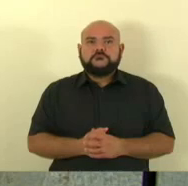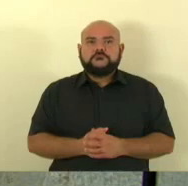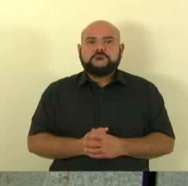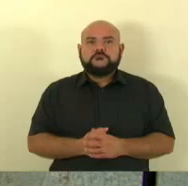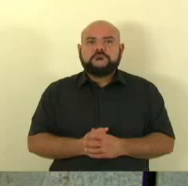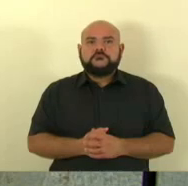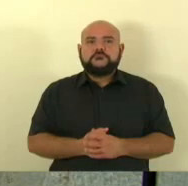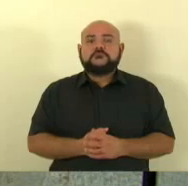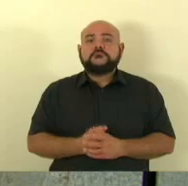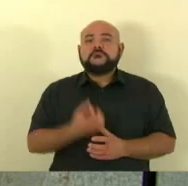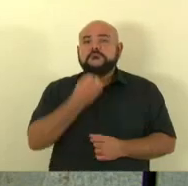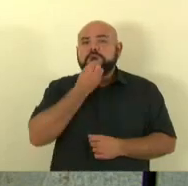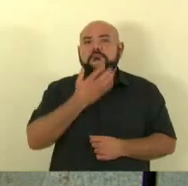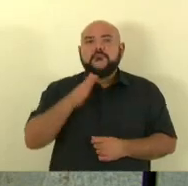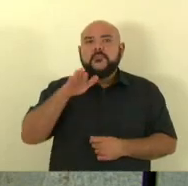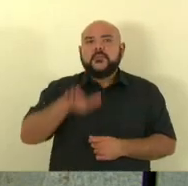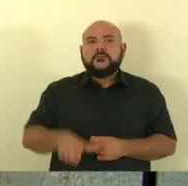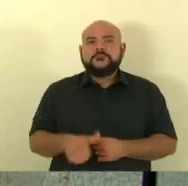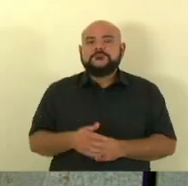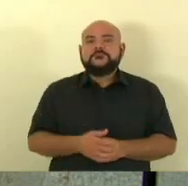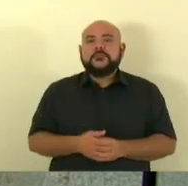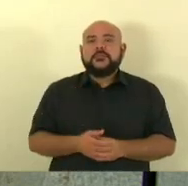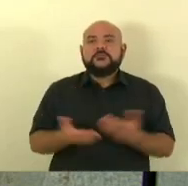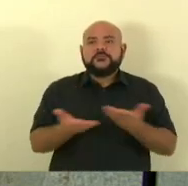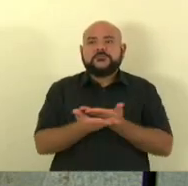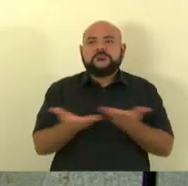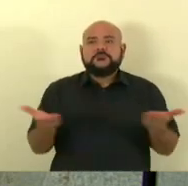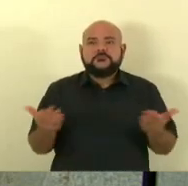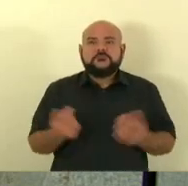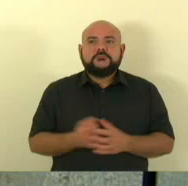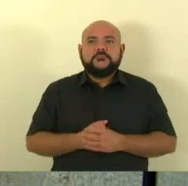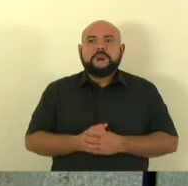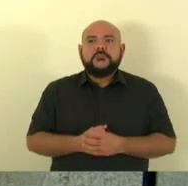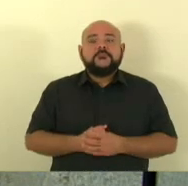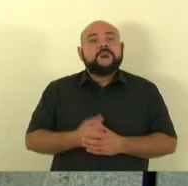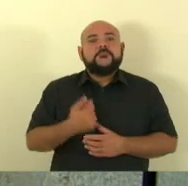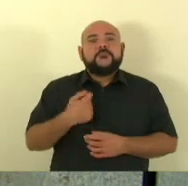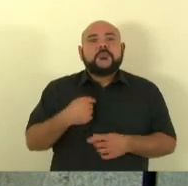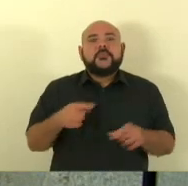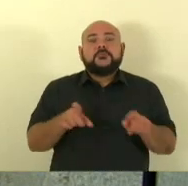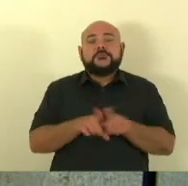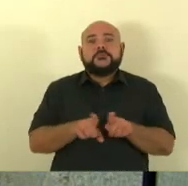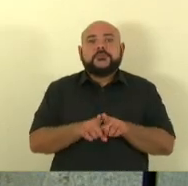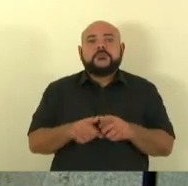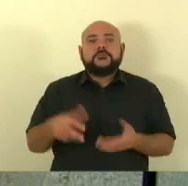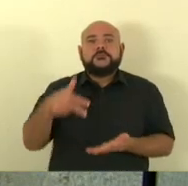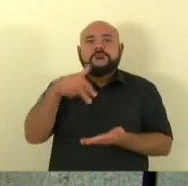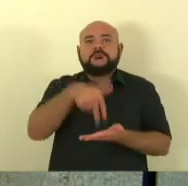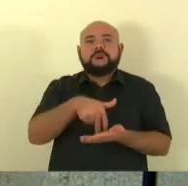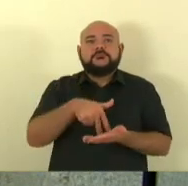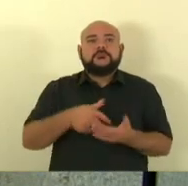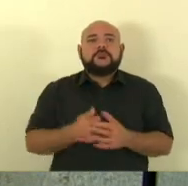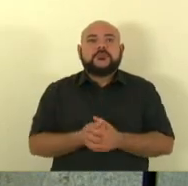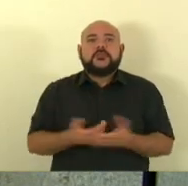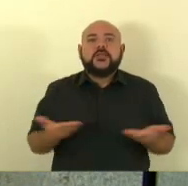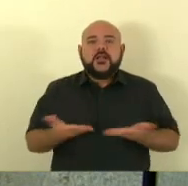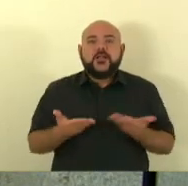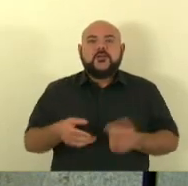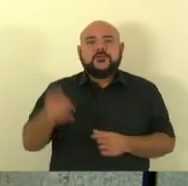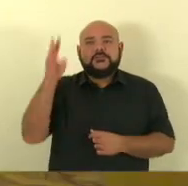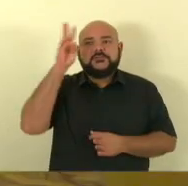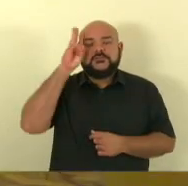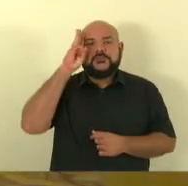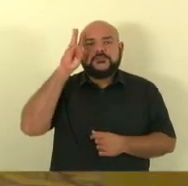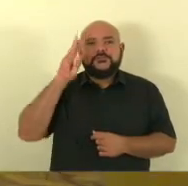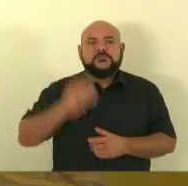boa tarde tarde a todos e a todas eu também venho aqui na tarde dessa terça-feira